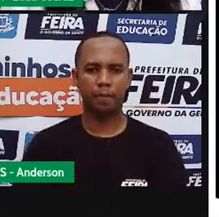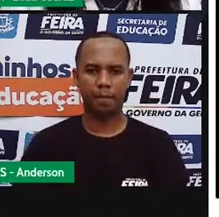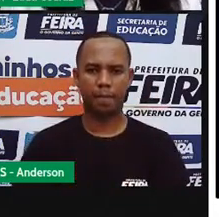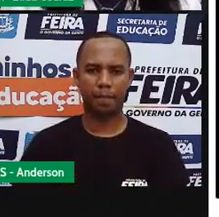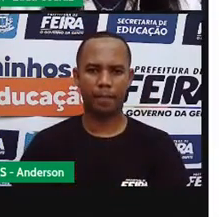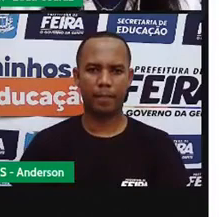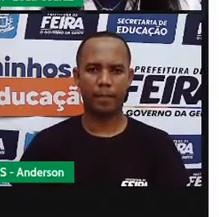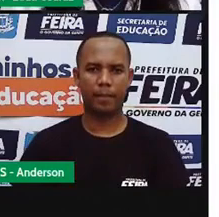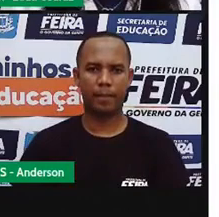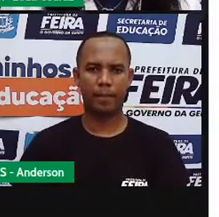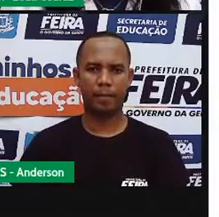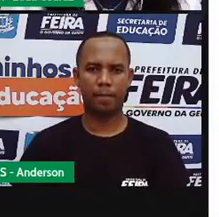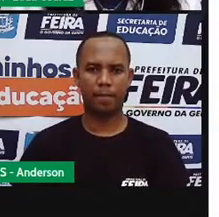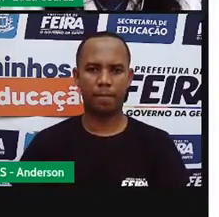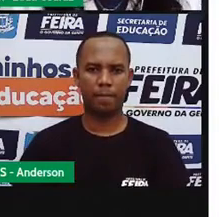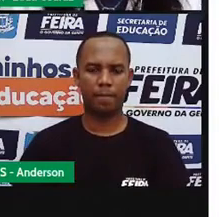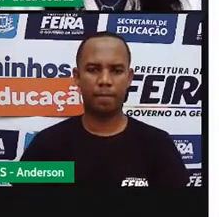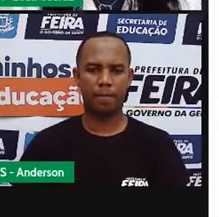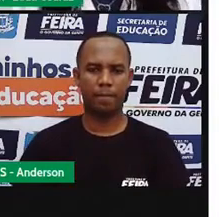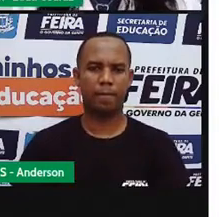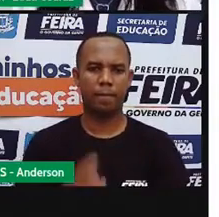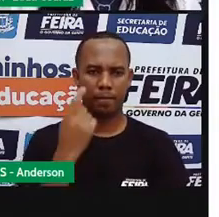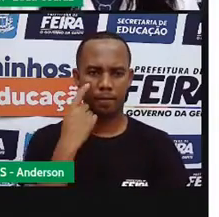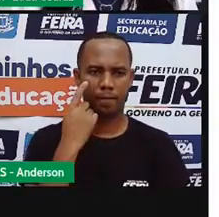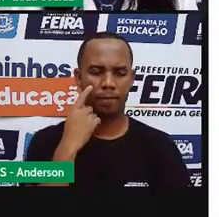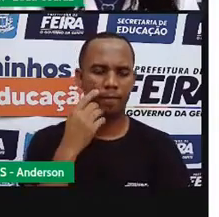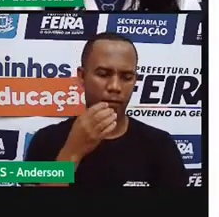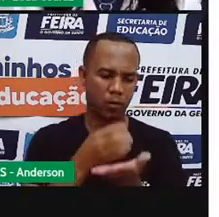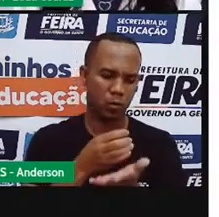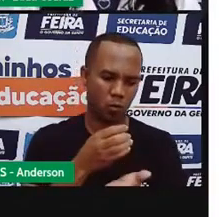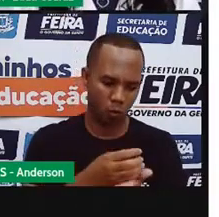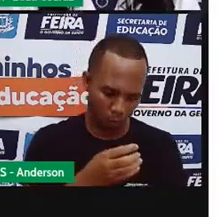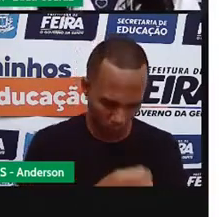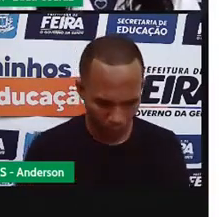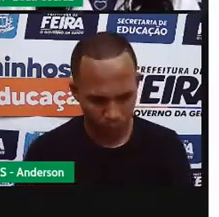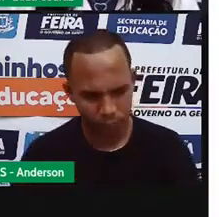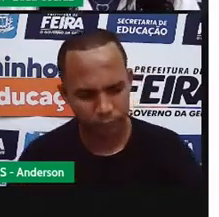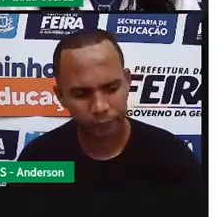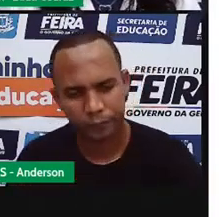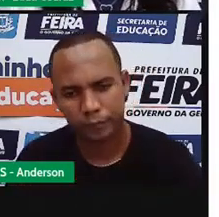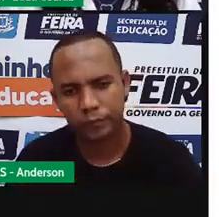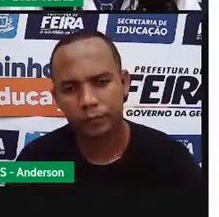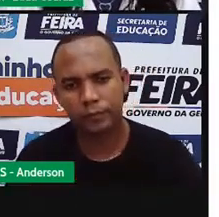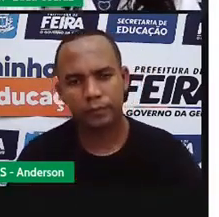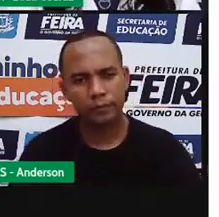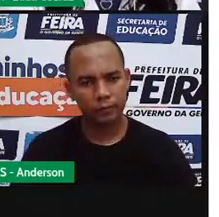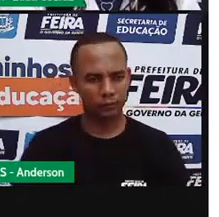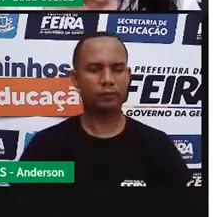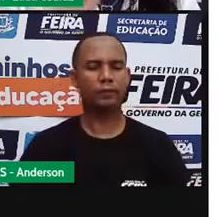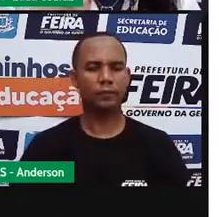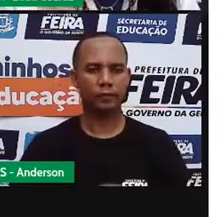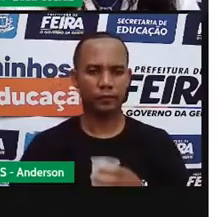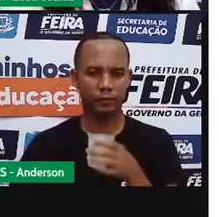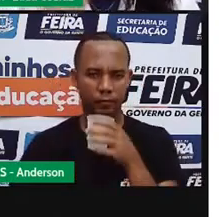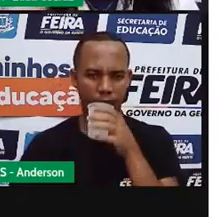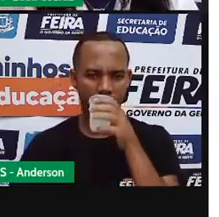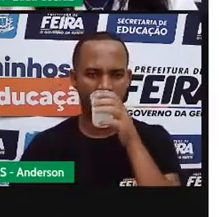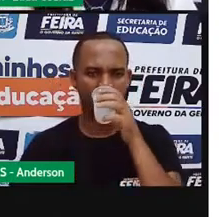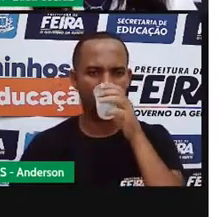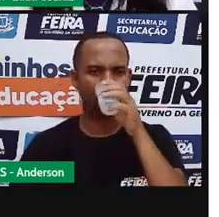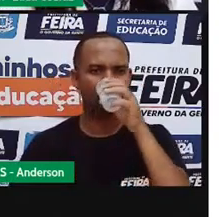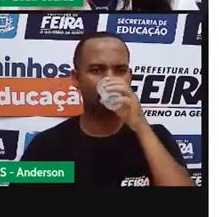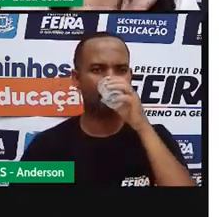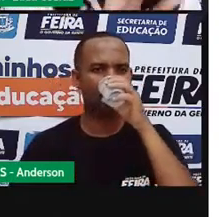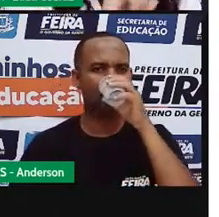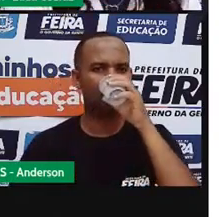Então, nós vamos utilizar um copo desses para ver quantos copos